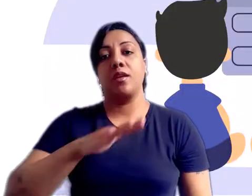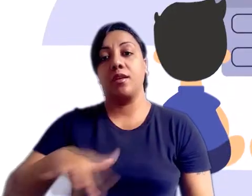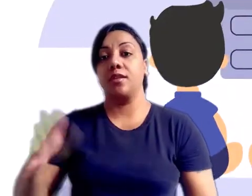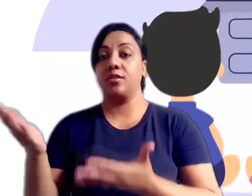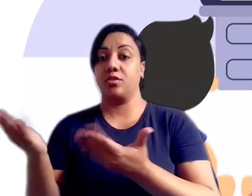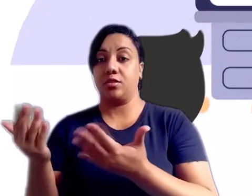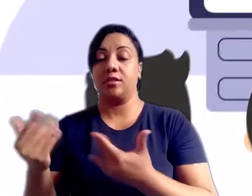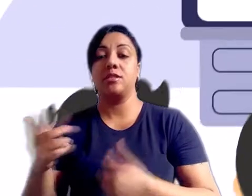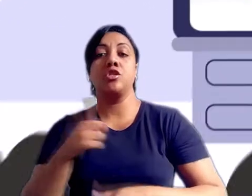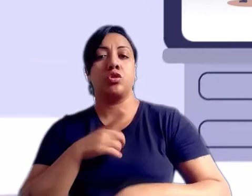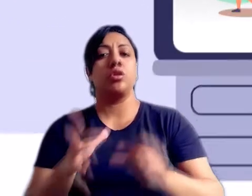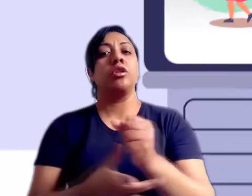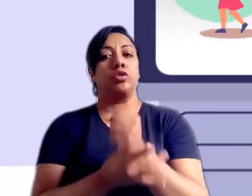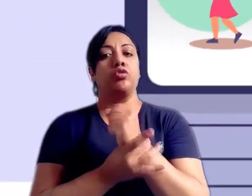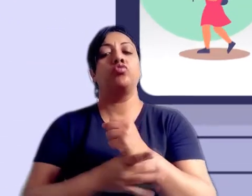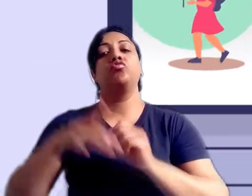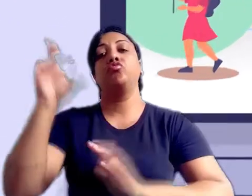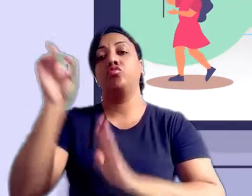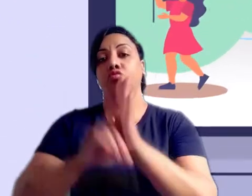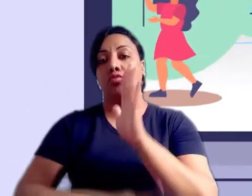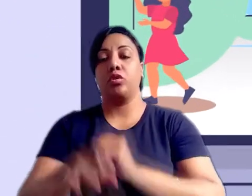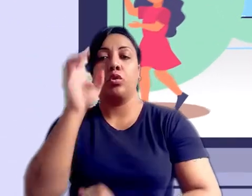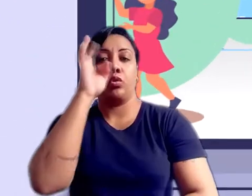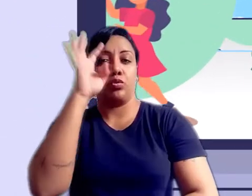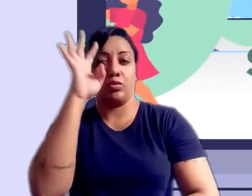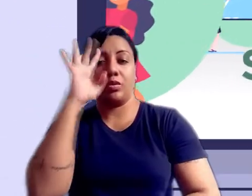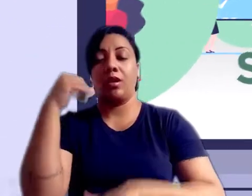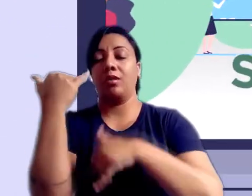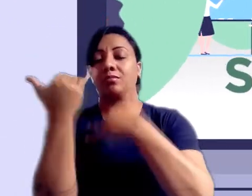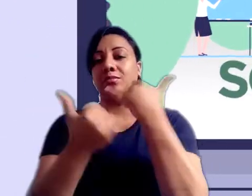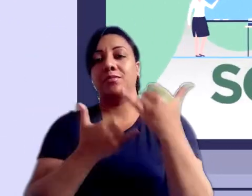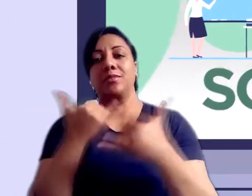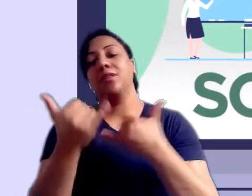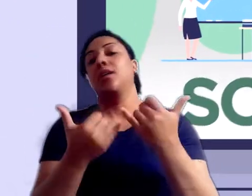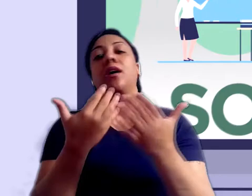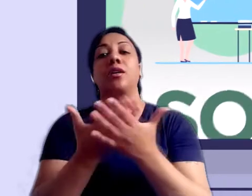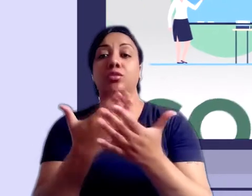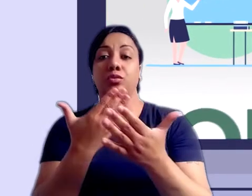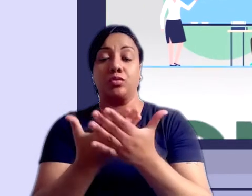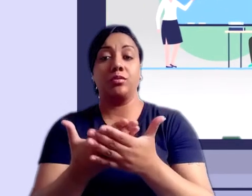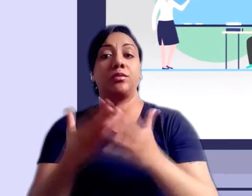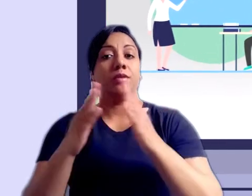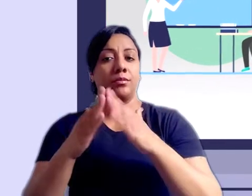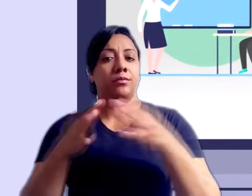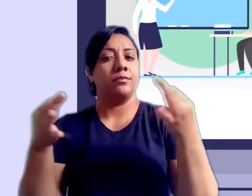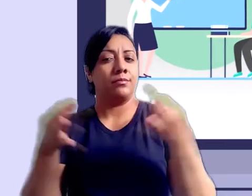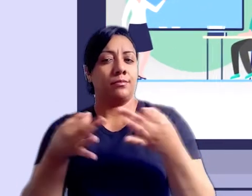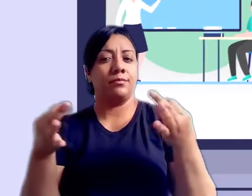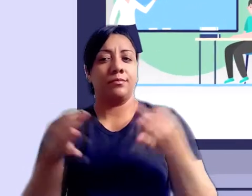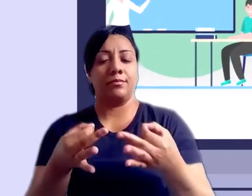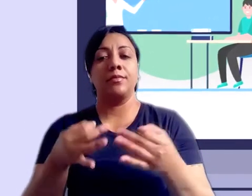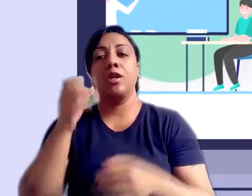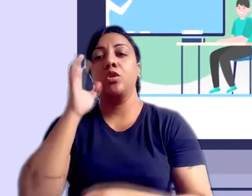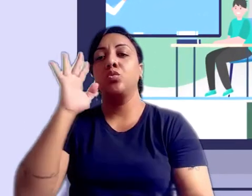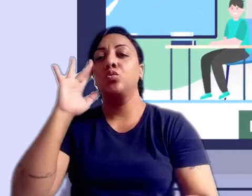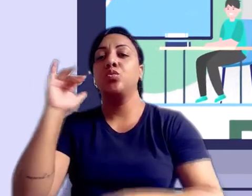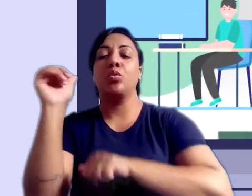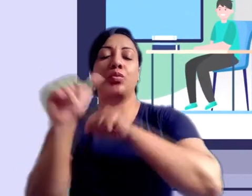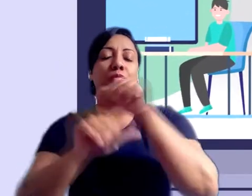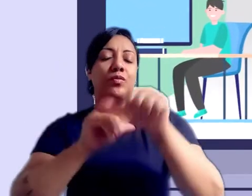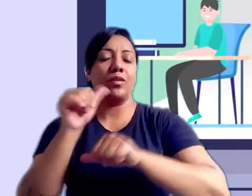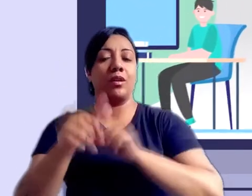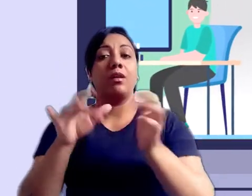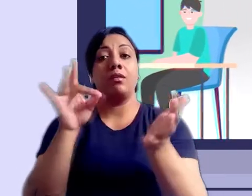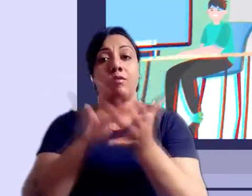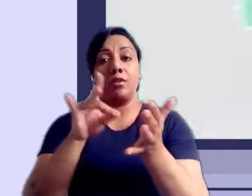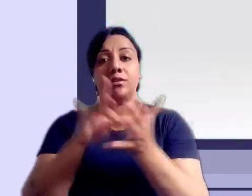Garantir que cada criança e adolescente tenha direito a sonhar, a brincar, a estudar, a ter moradia decente e transformar os seus